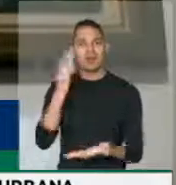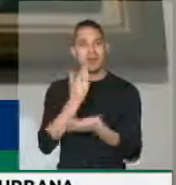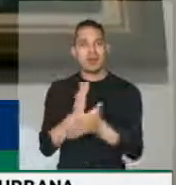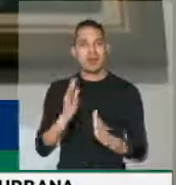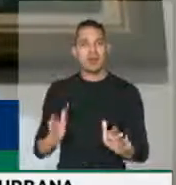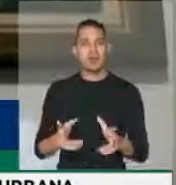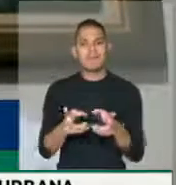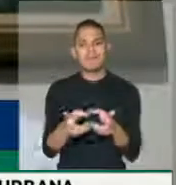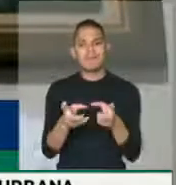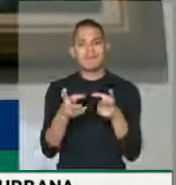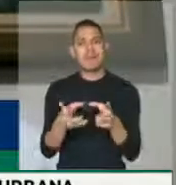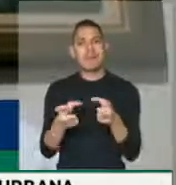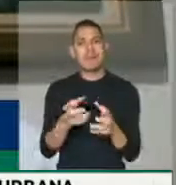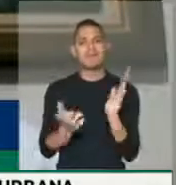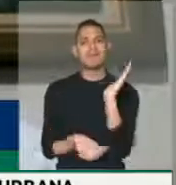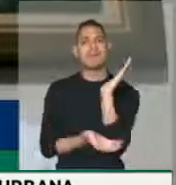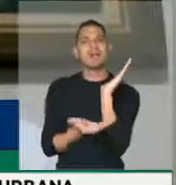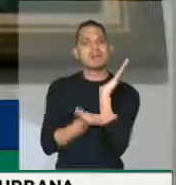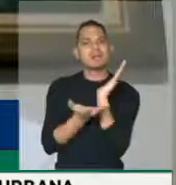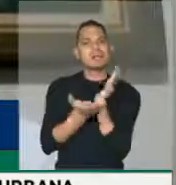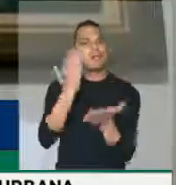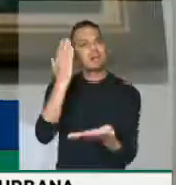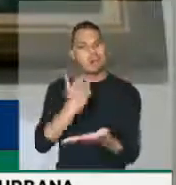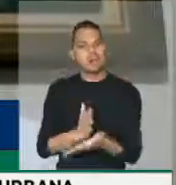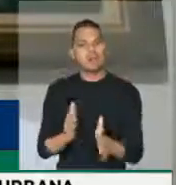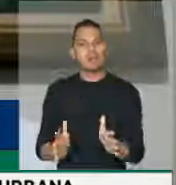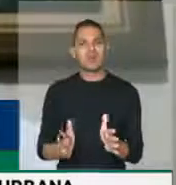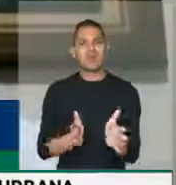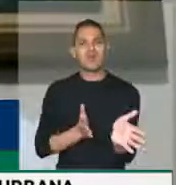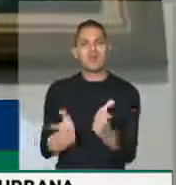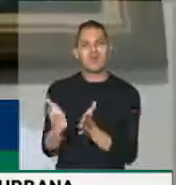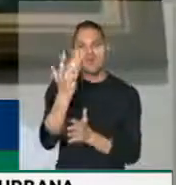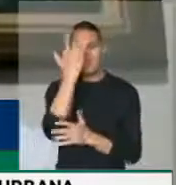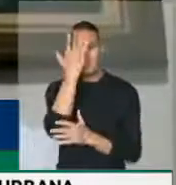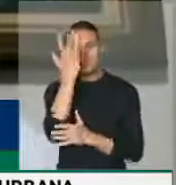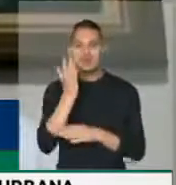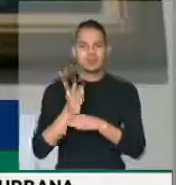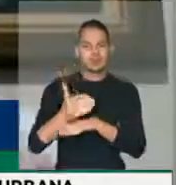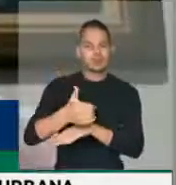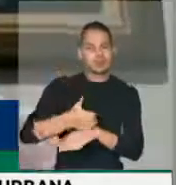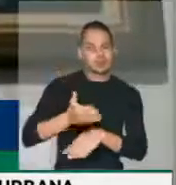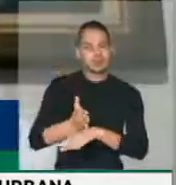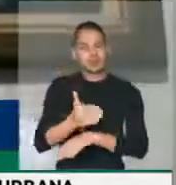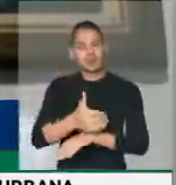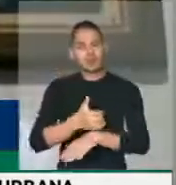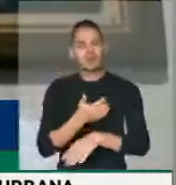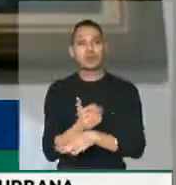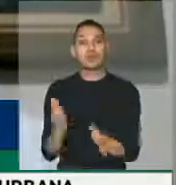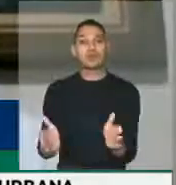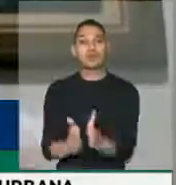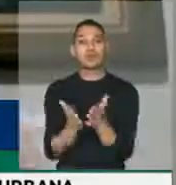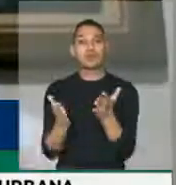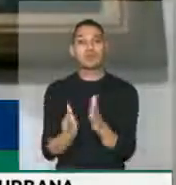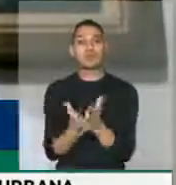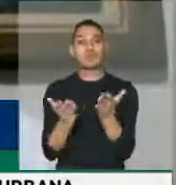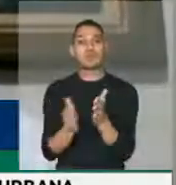as cobranças burocráticas, viabilize o acesso dos pobres